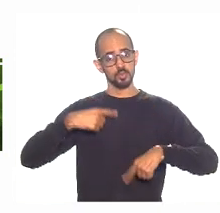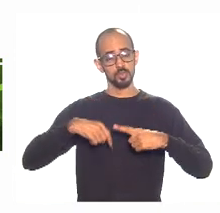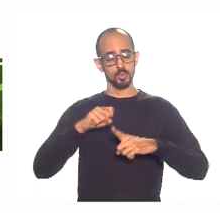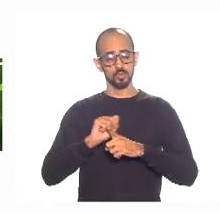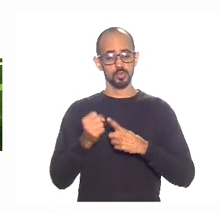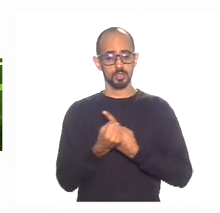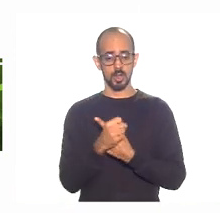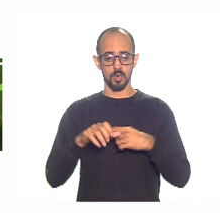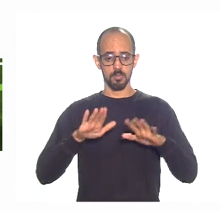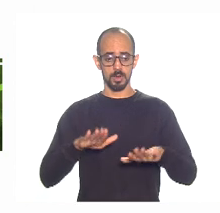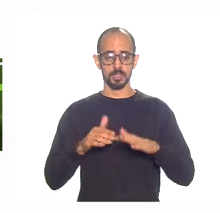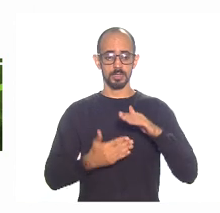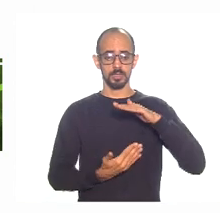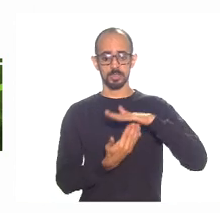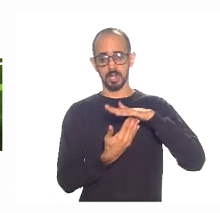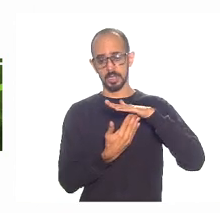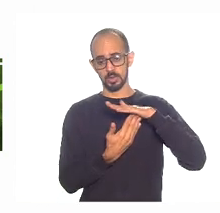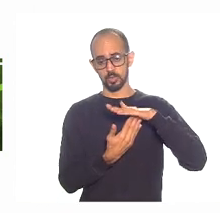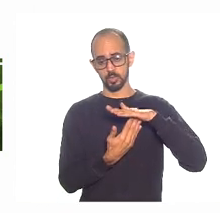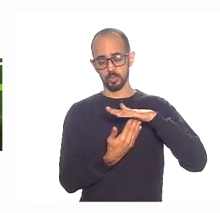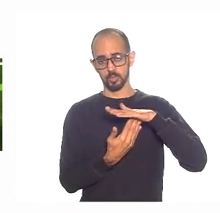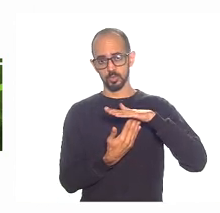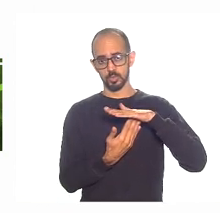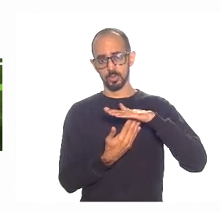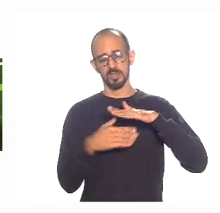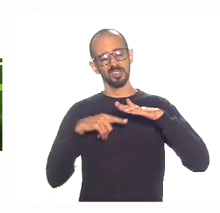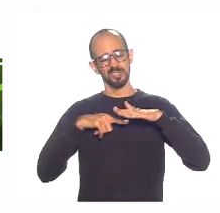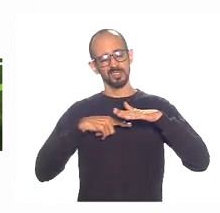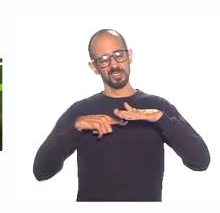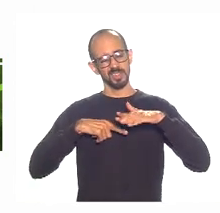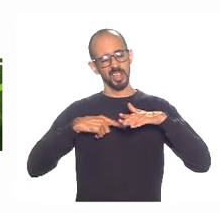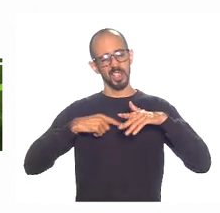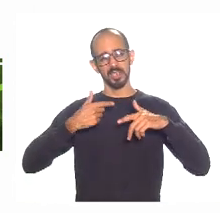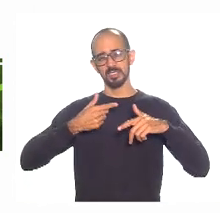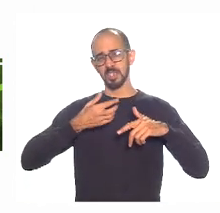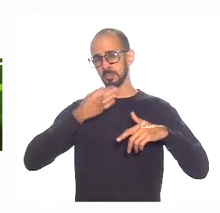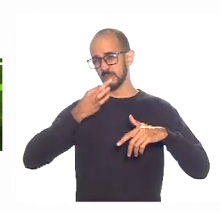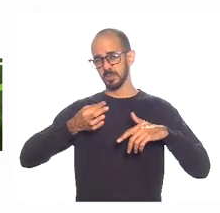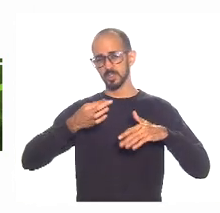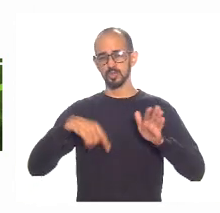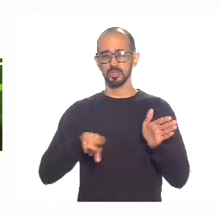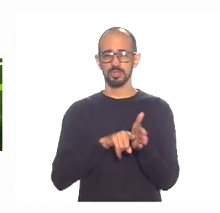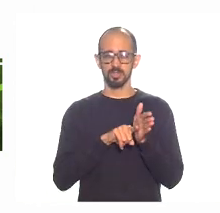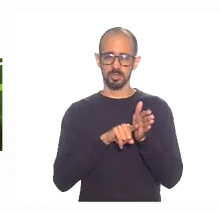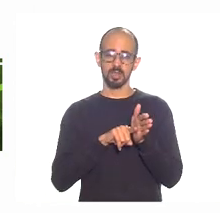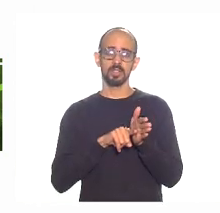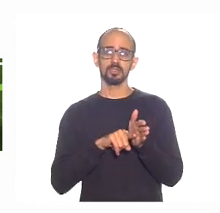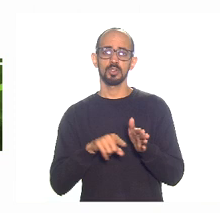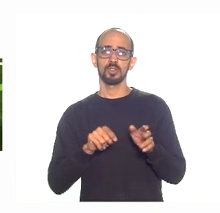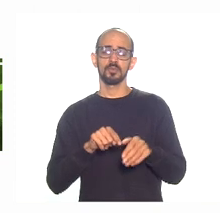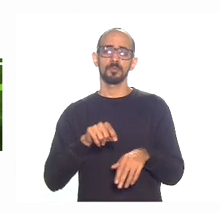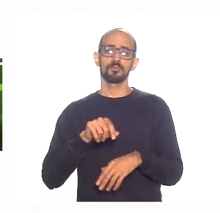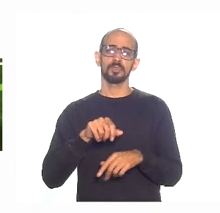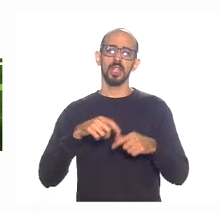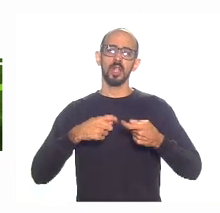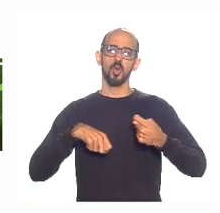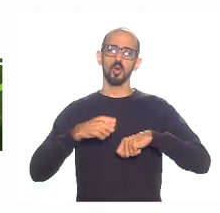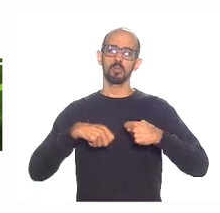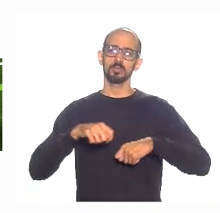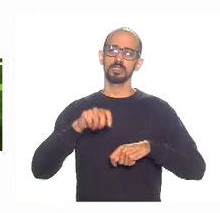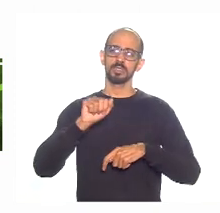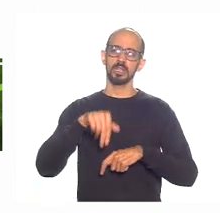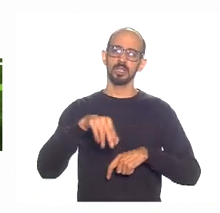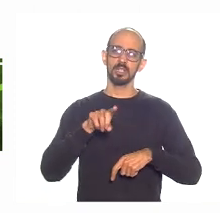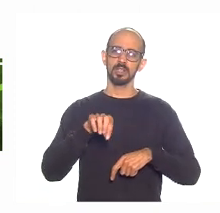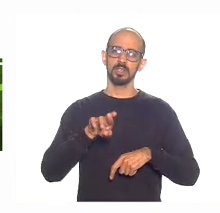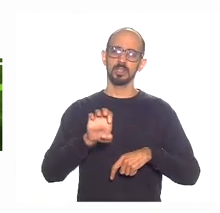essa questão do teto tem sido crescentemente questionada, inclusive por economistas como André Lagerzende, Mônica